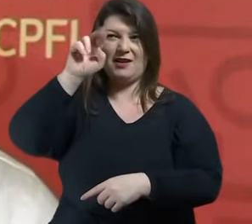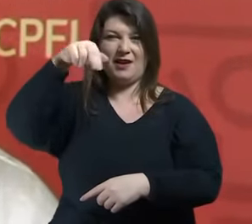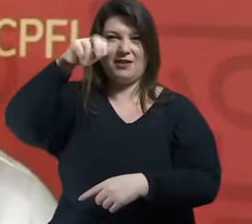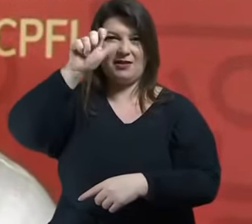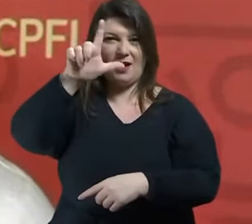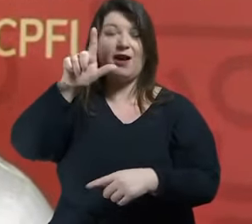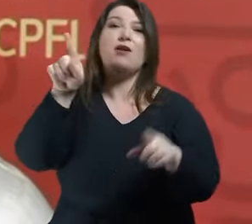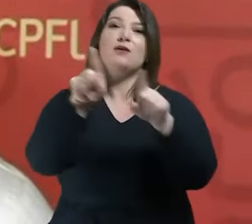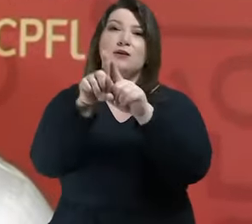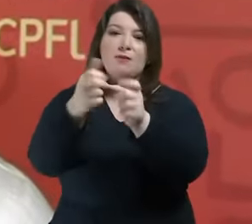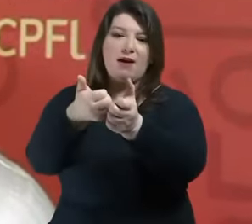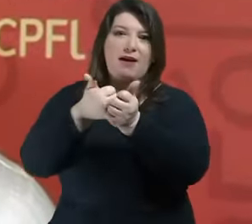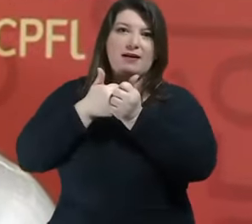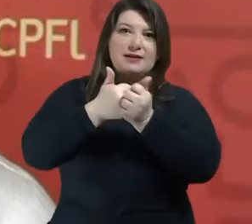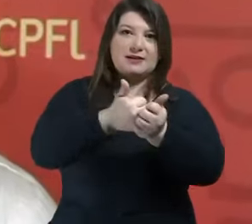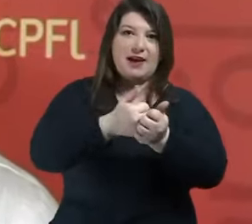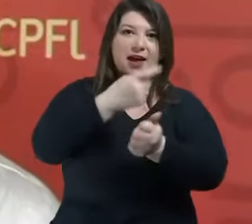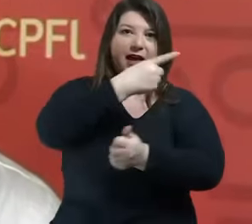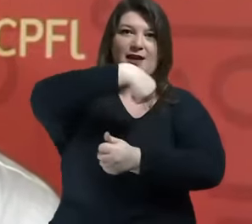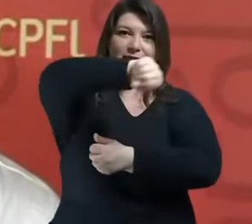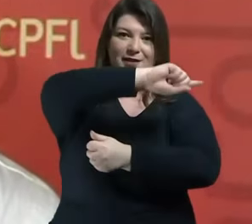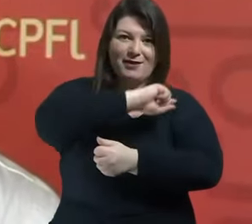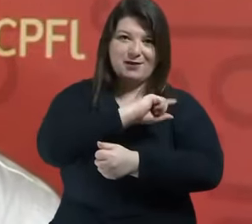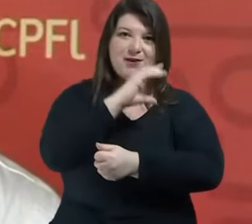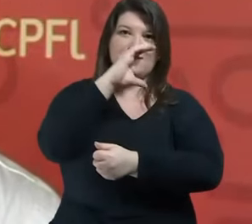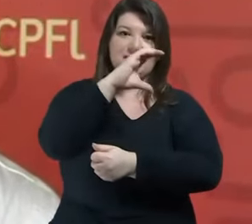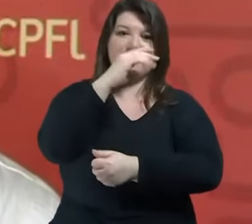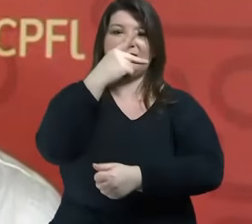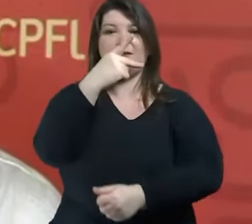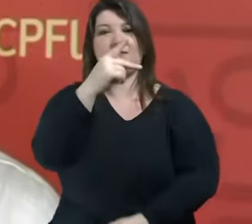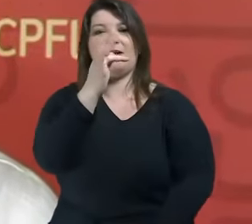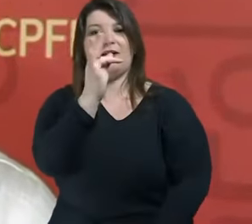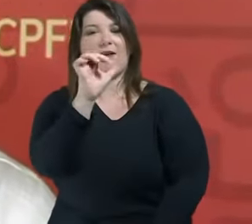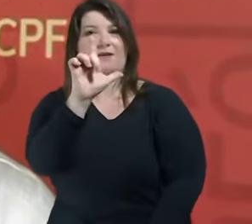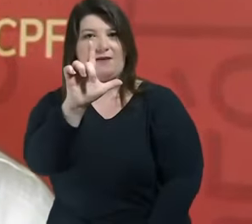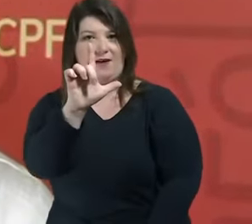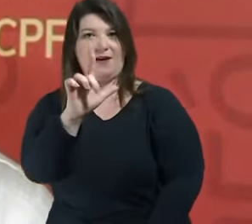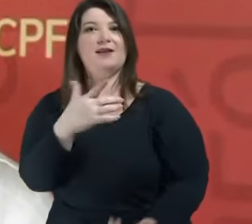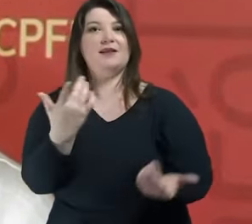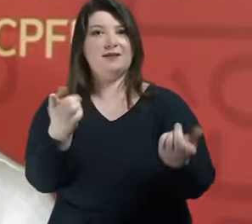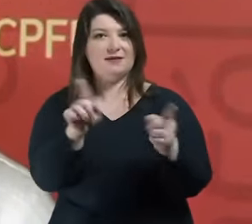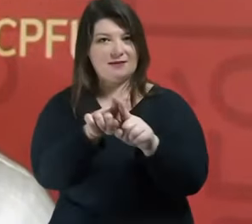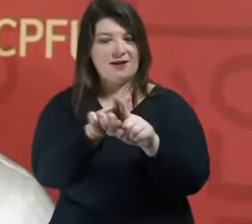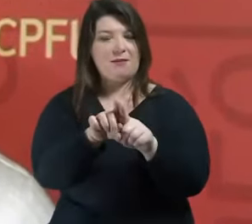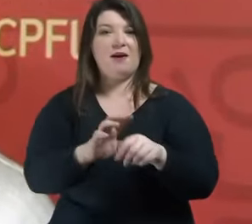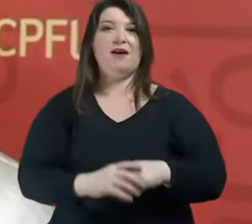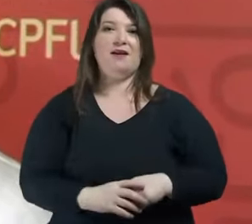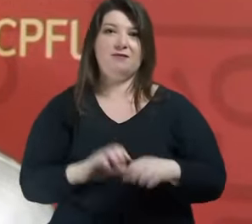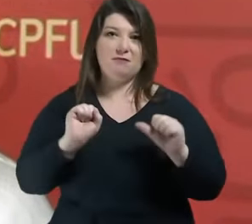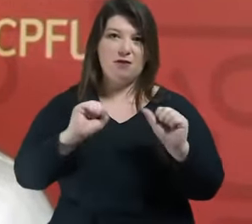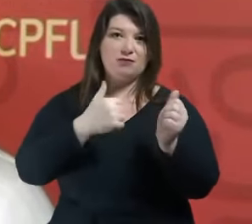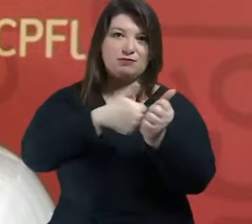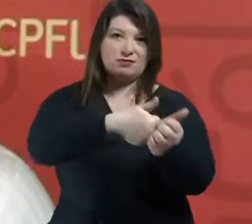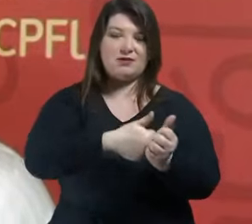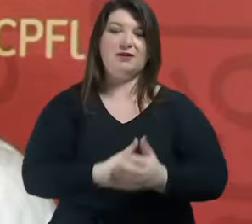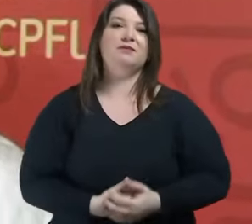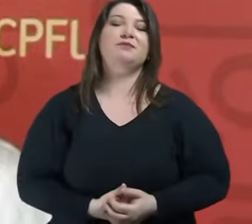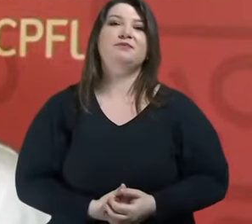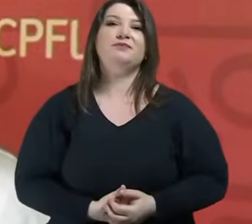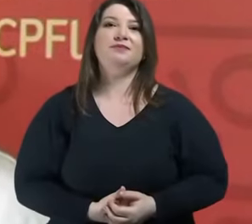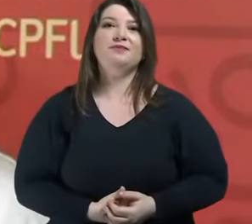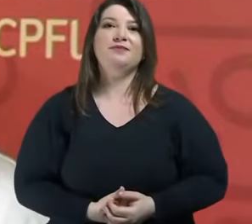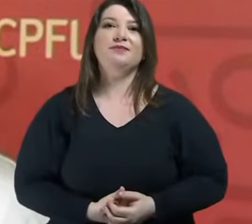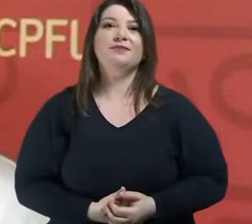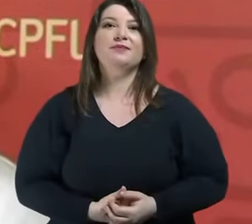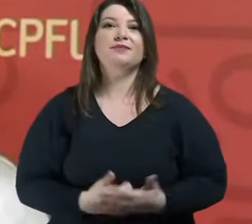rever outras apresentações não só do Karnal mas de outros nomes que passaram pelo Café Filosófico nesses anos a gente